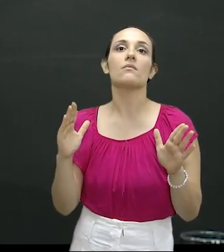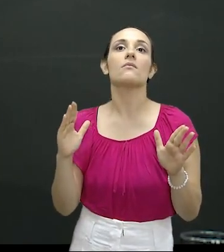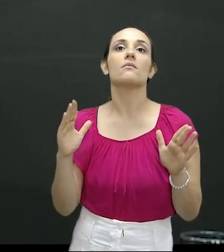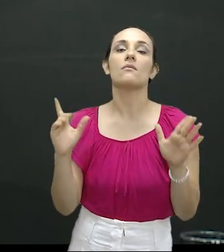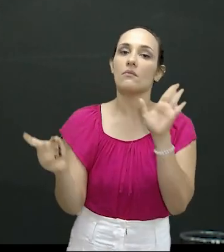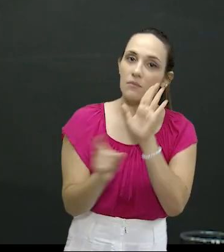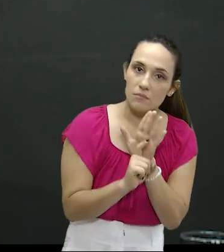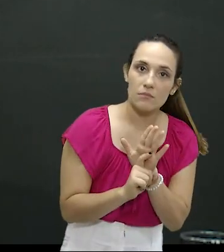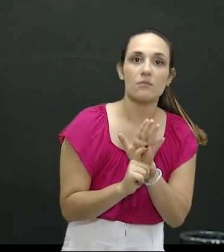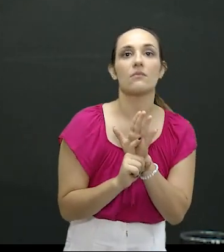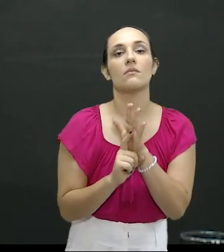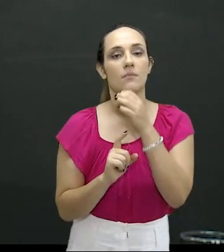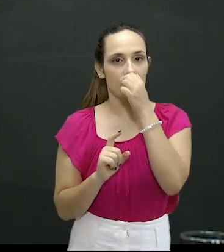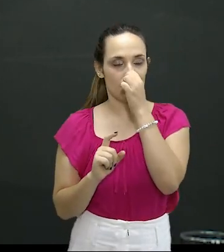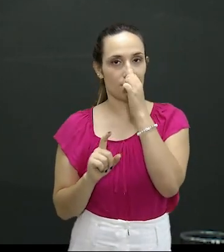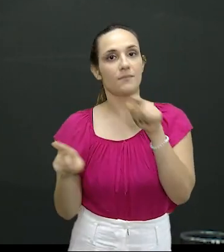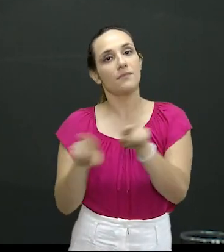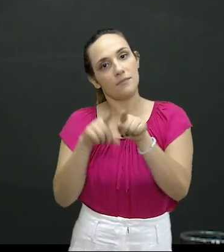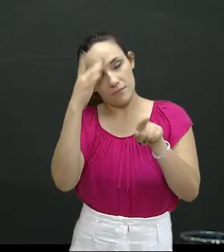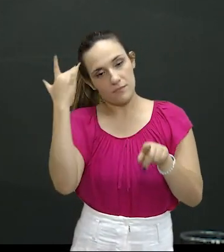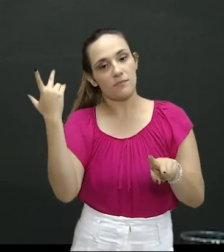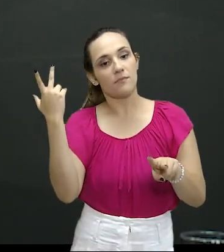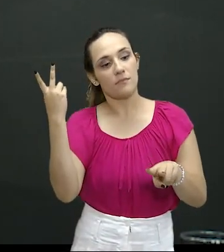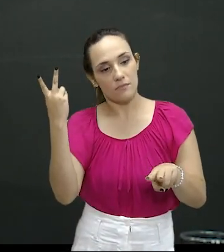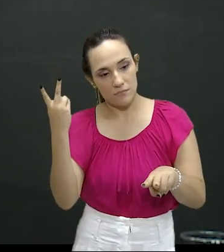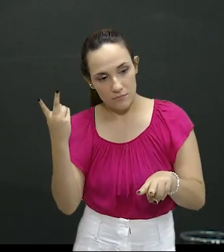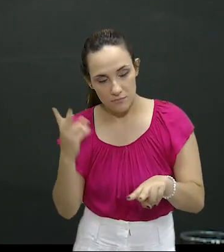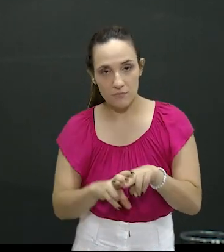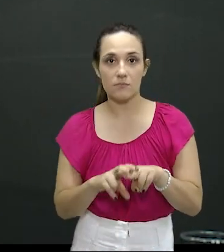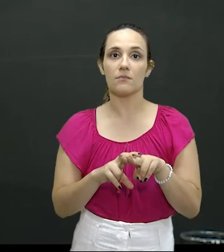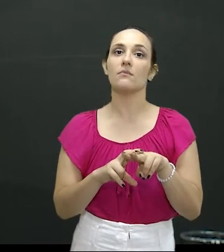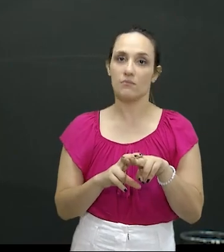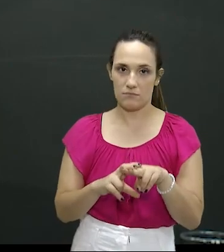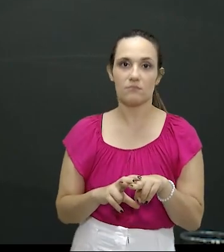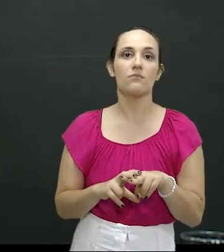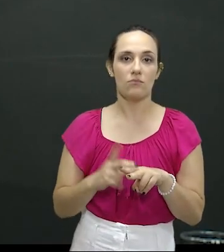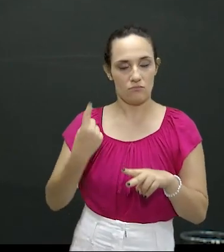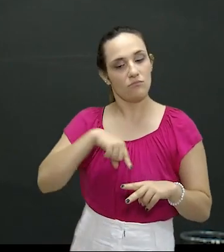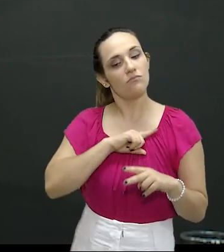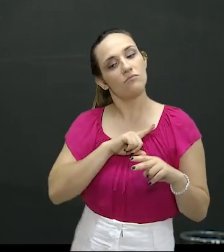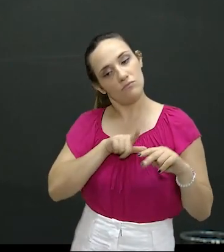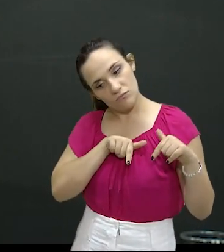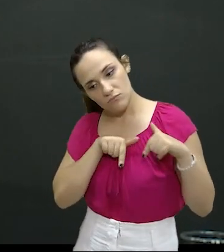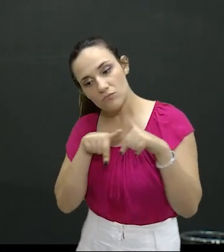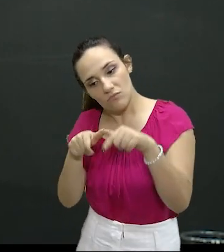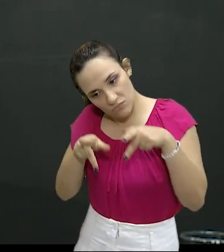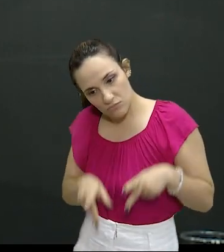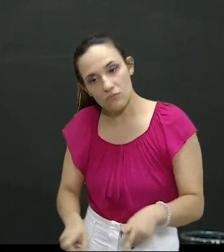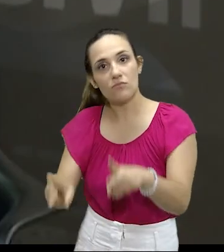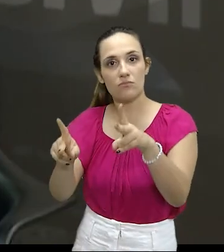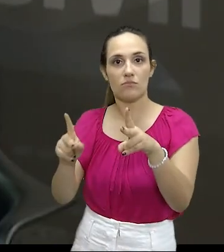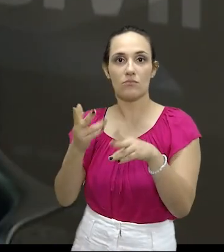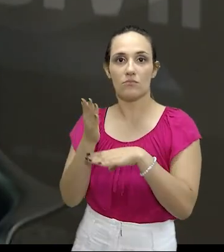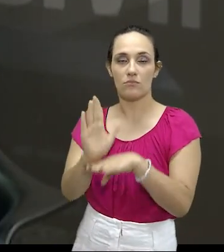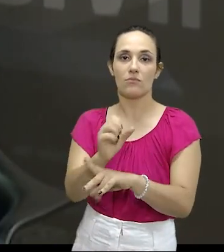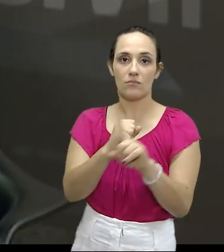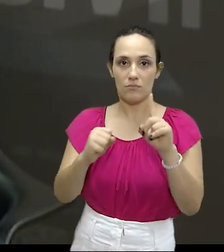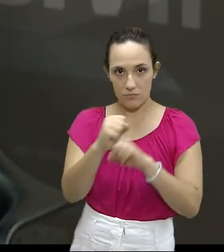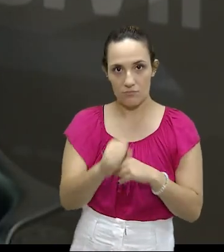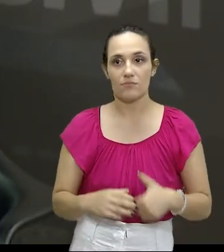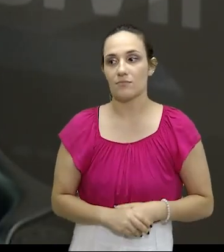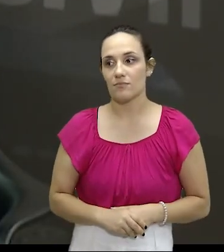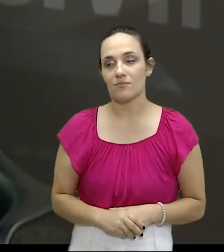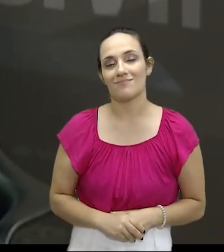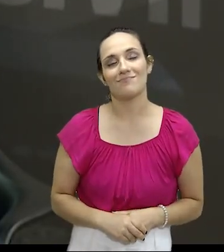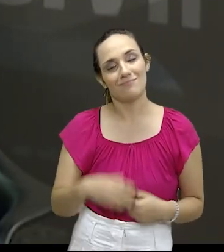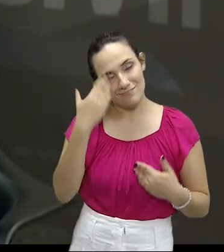drogas, a prisão de criminosos, a apreensão de armas de fogo, em suma, continuaremos aí trabalhando em prol da sociedade. Doutor, obrigado